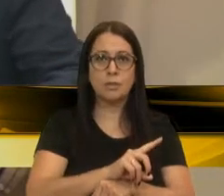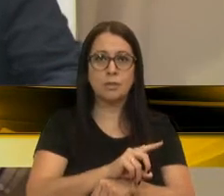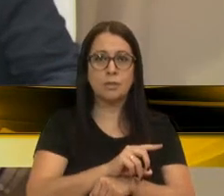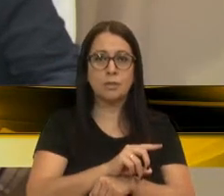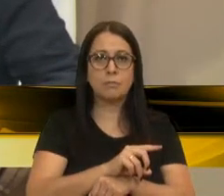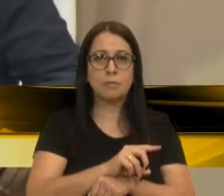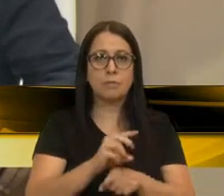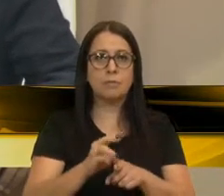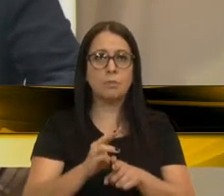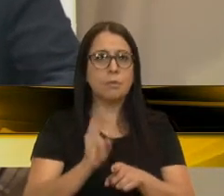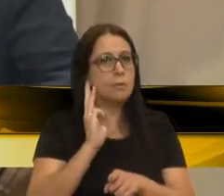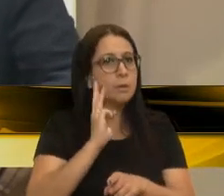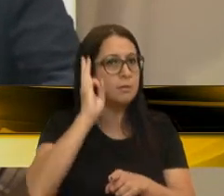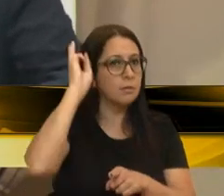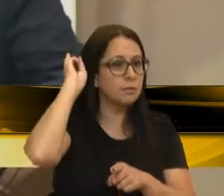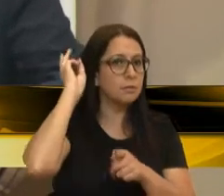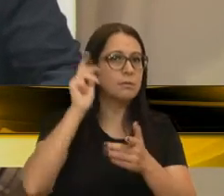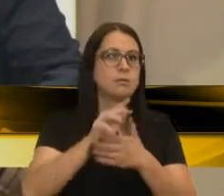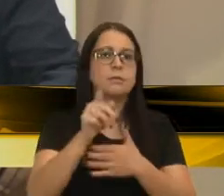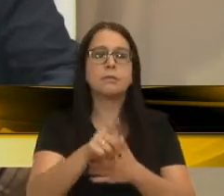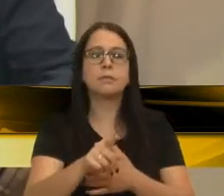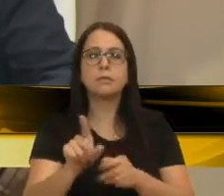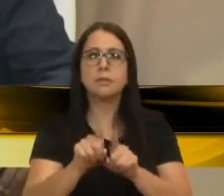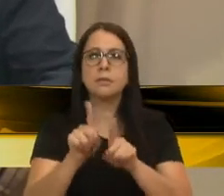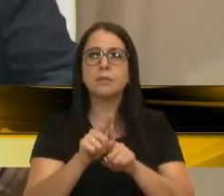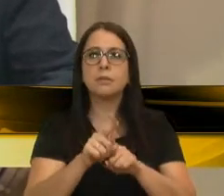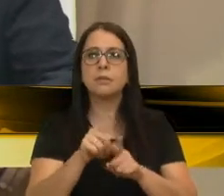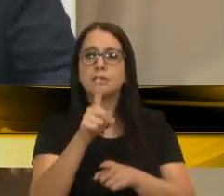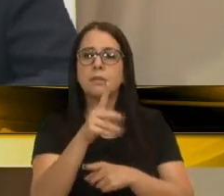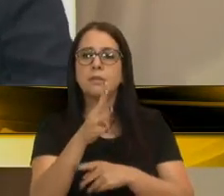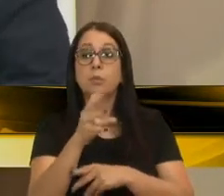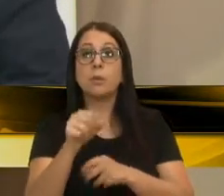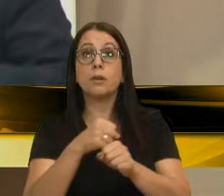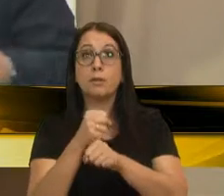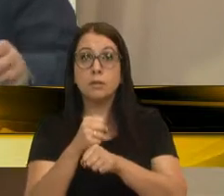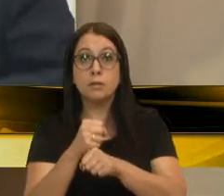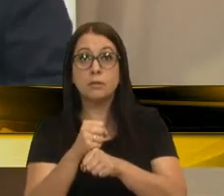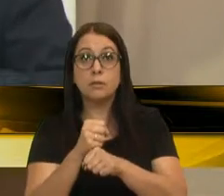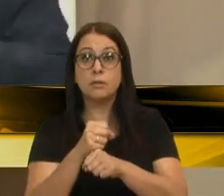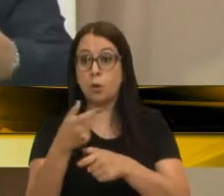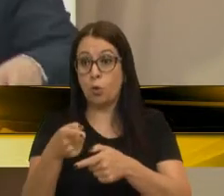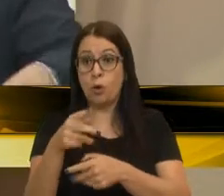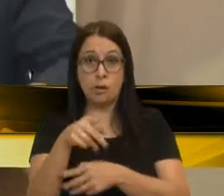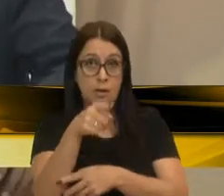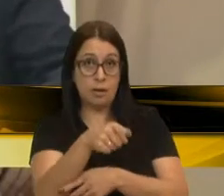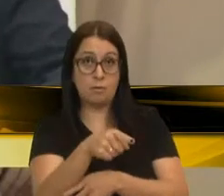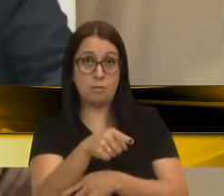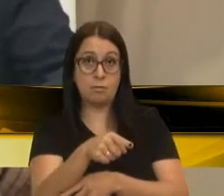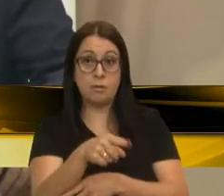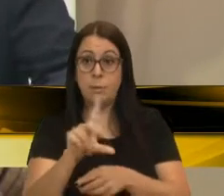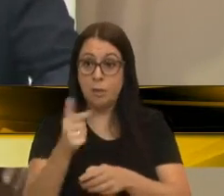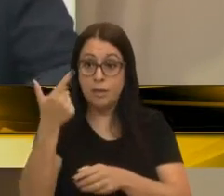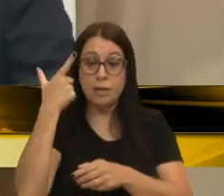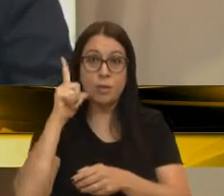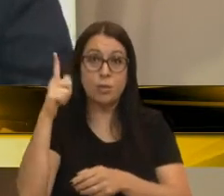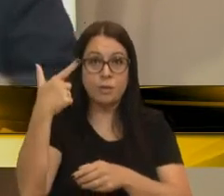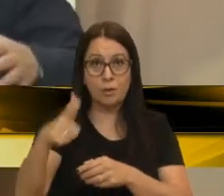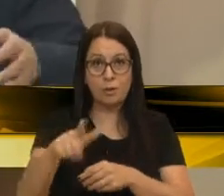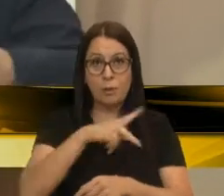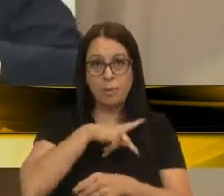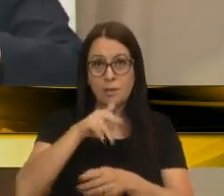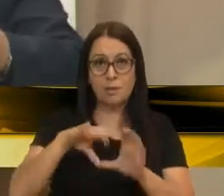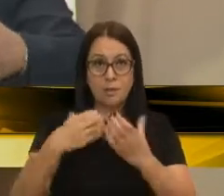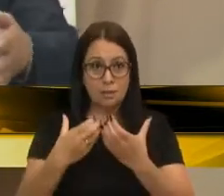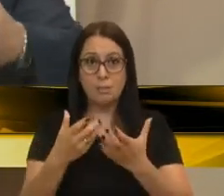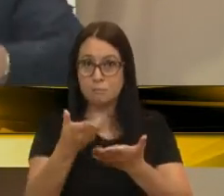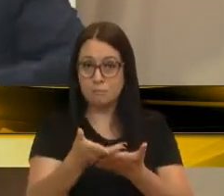que podia trabalhar até os 100 anos e a pessoa ia durar até 140 anos. Agora, o Rodrigo Maia, depois que se reelegeu, que as pessoas, isso tem